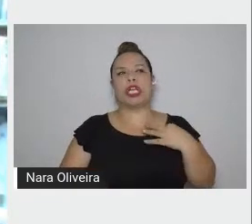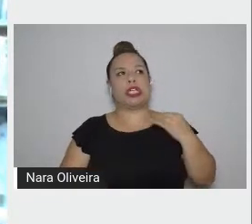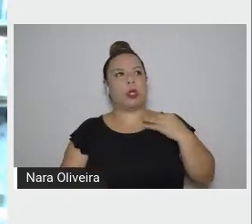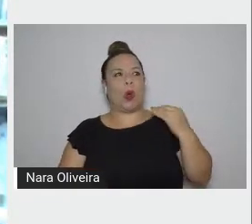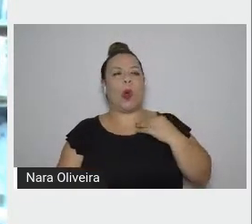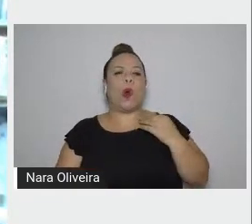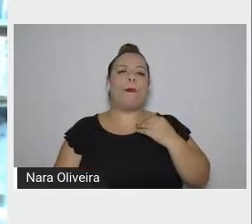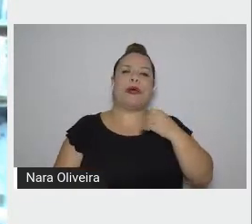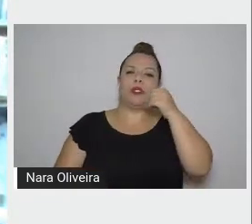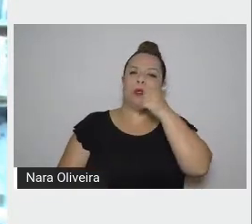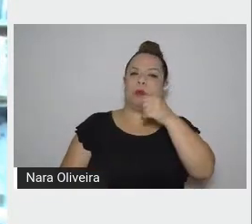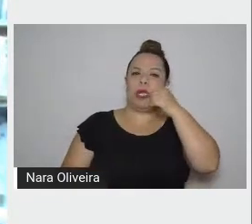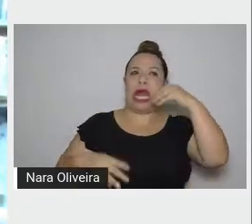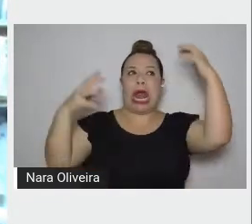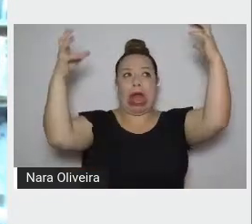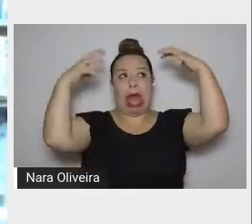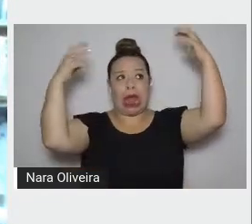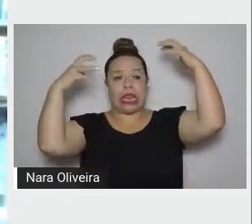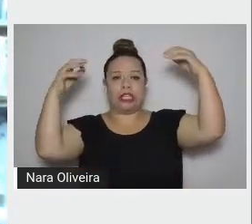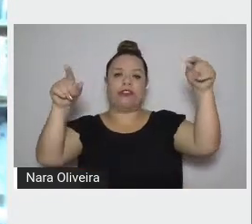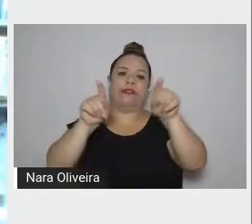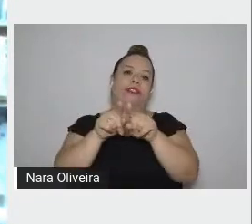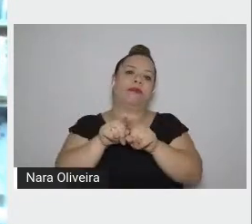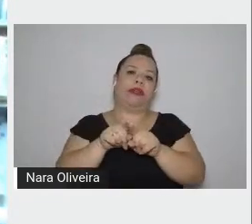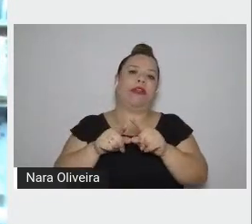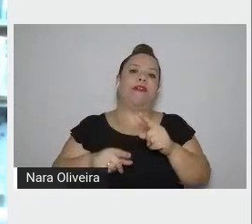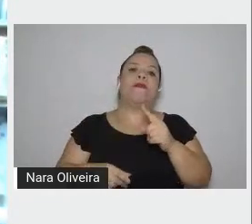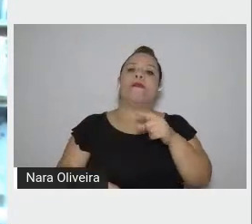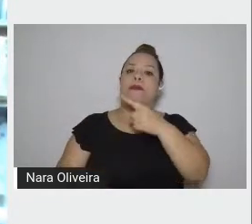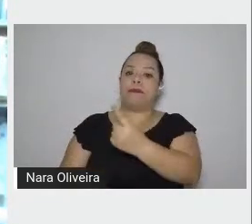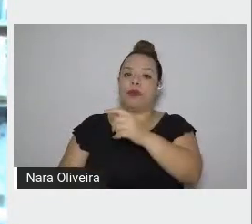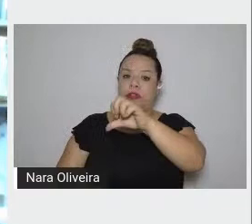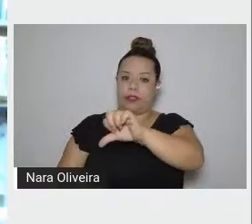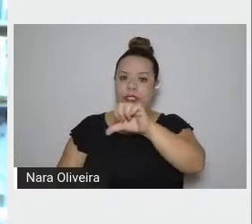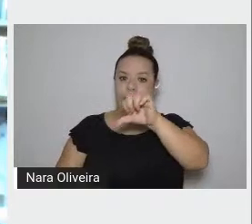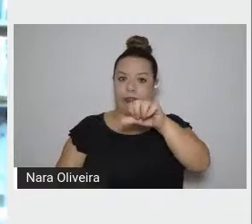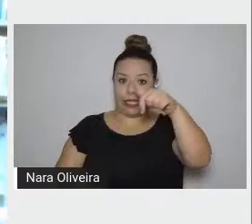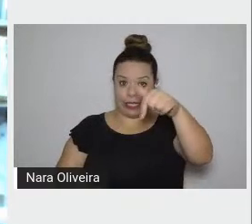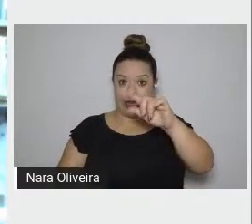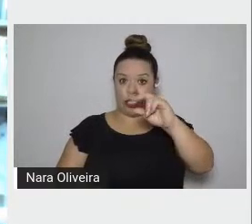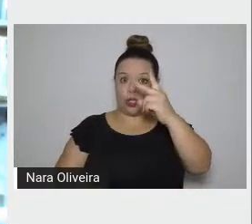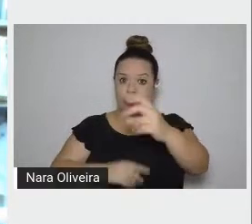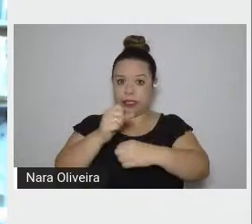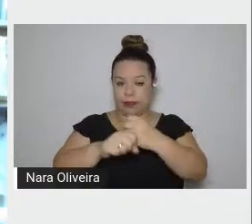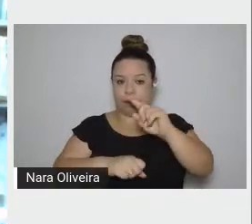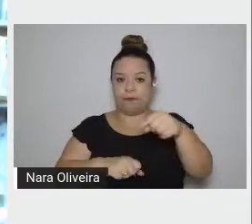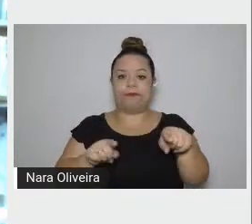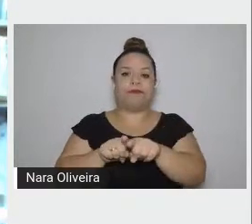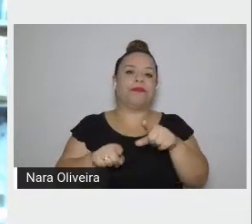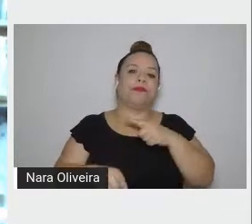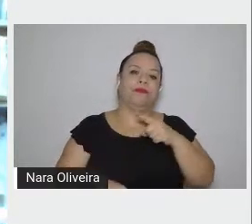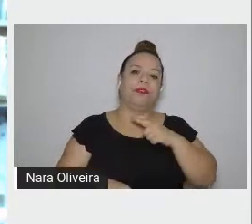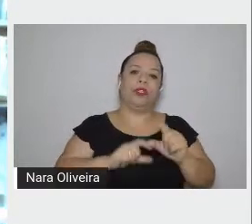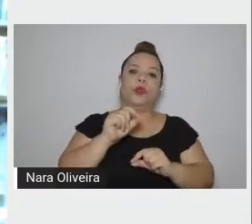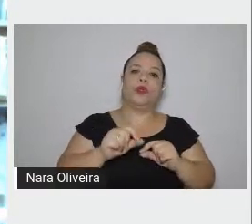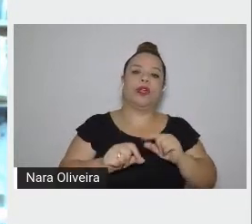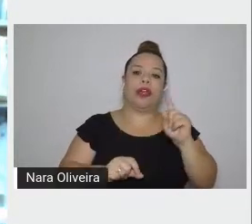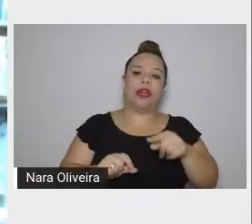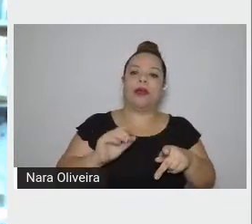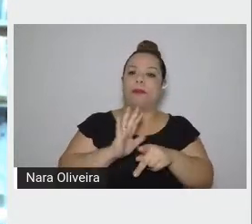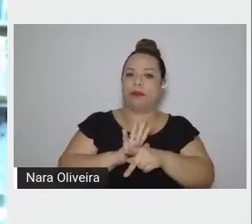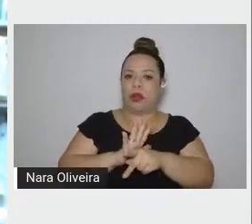Em 97, dois anos depois, temos todos os nomes, que é a história do senhor José,